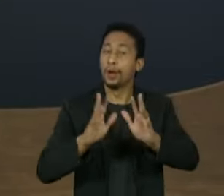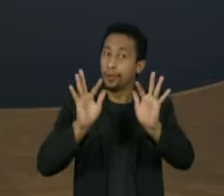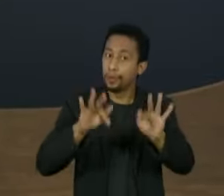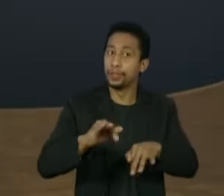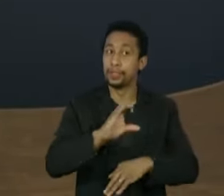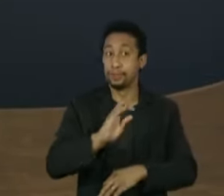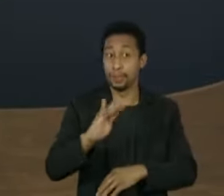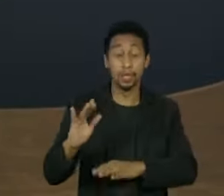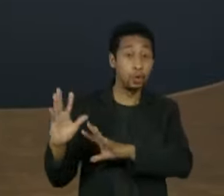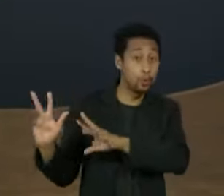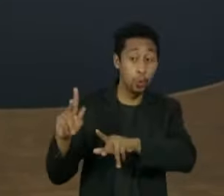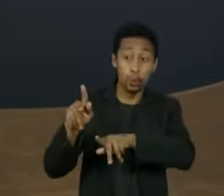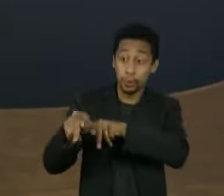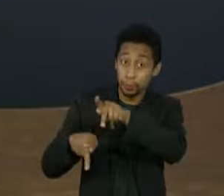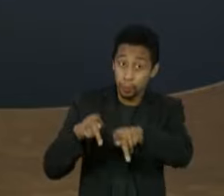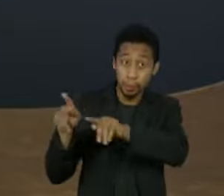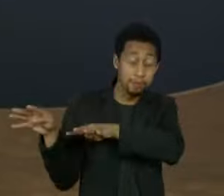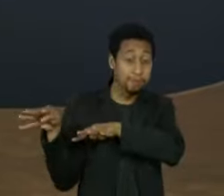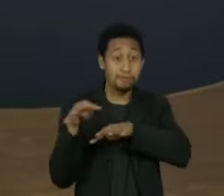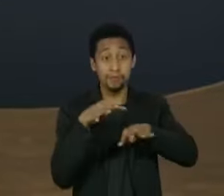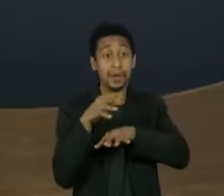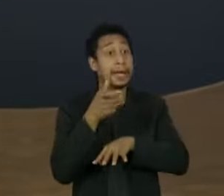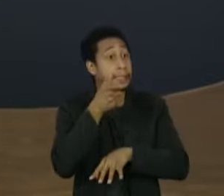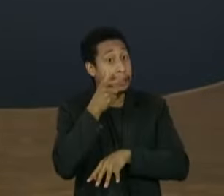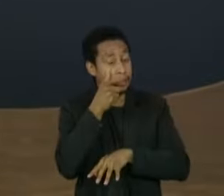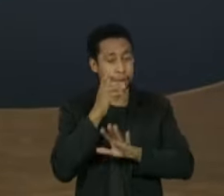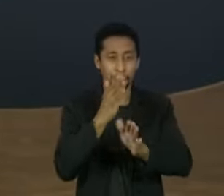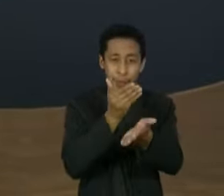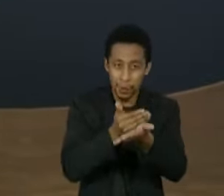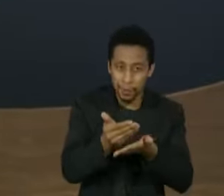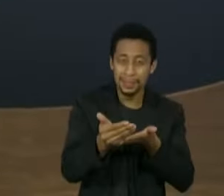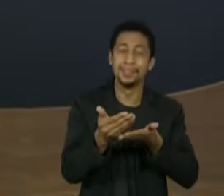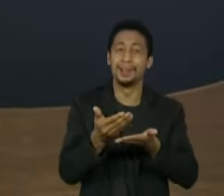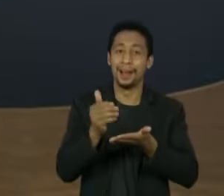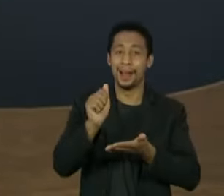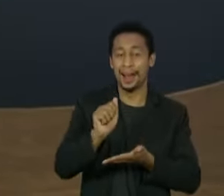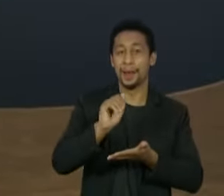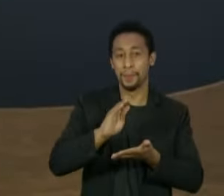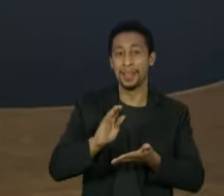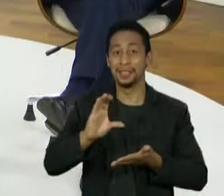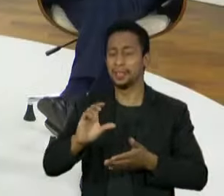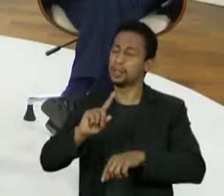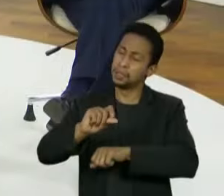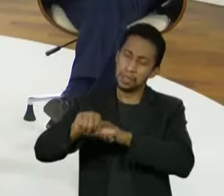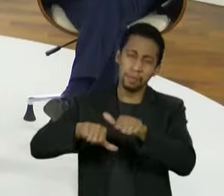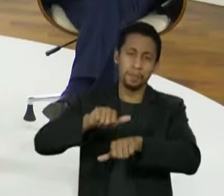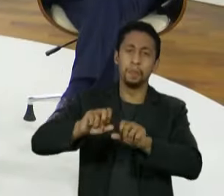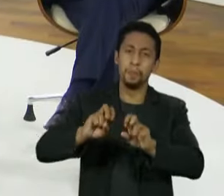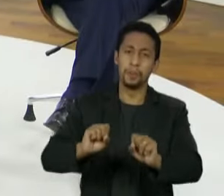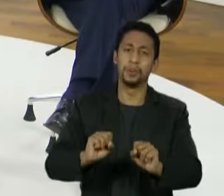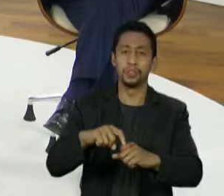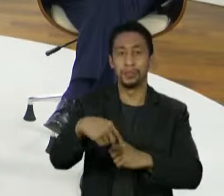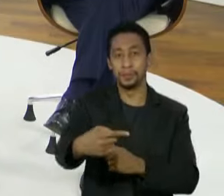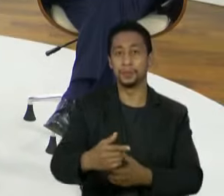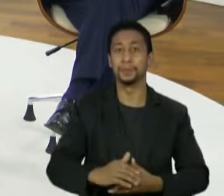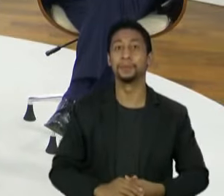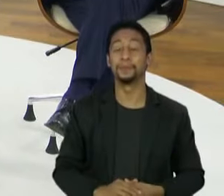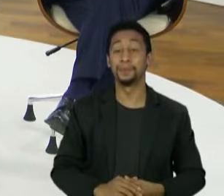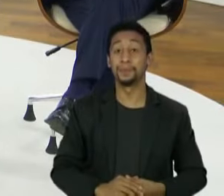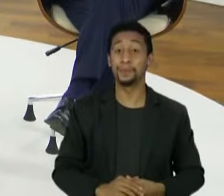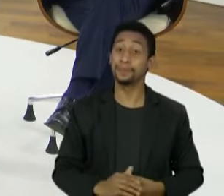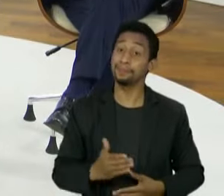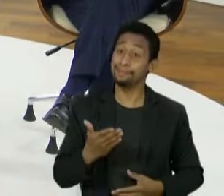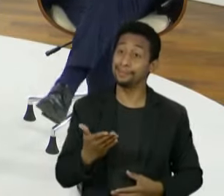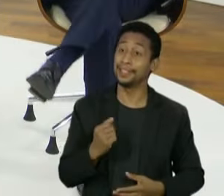país parou para acompanhar? Vou começar na ordem alfabética, mas depois a gente pode alterar essa ordem. Vera, eu tenho certeza